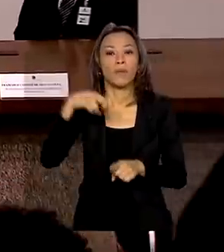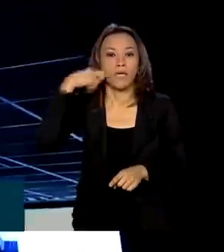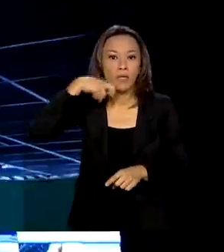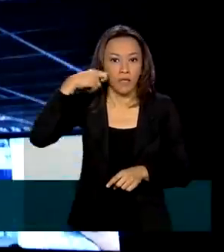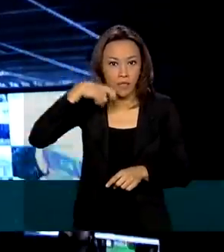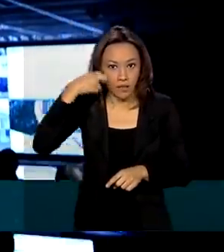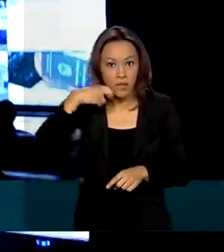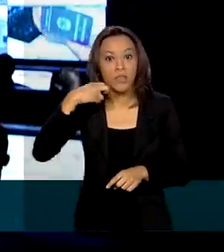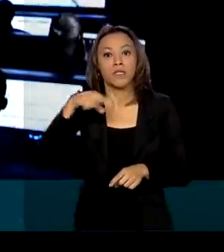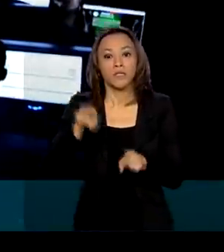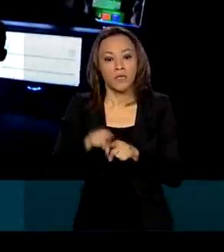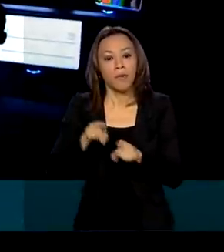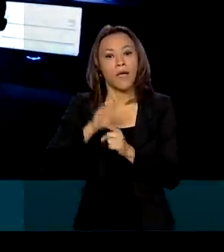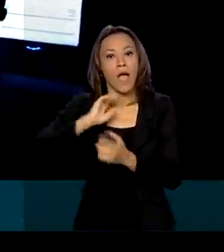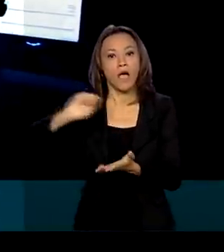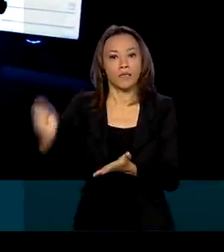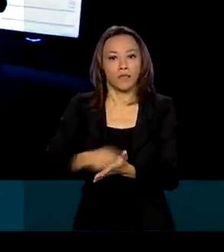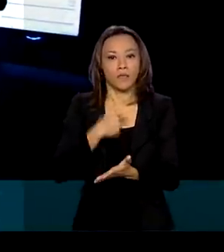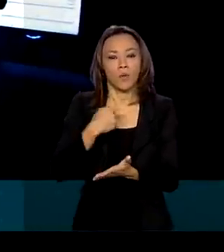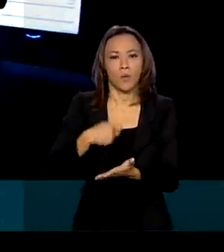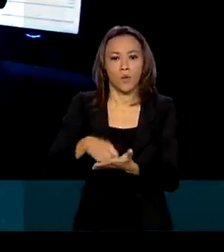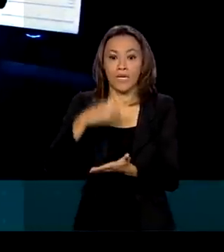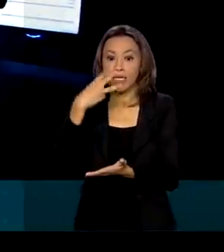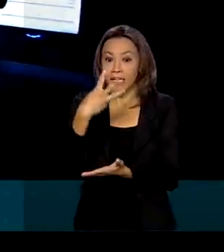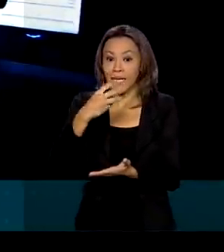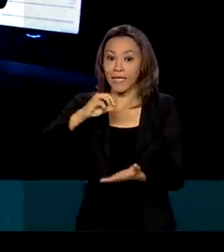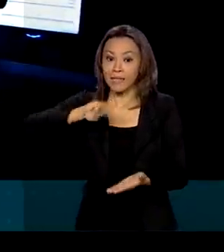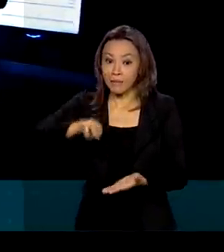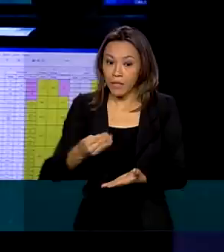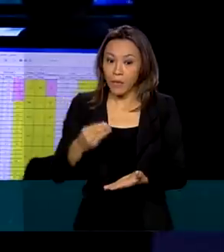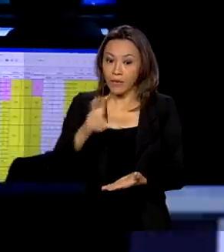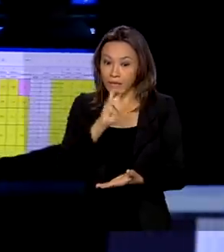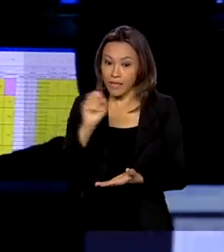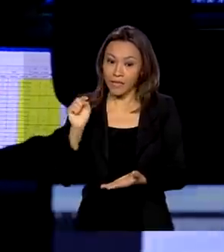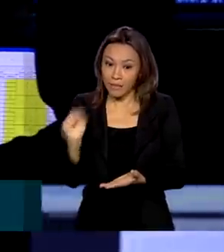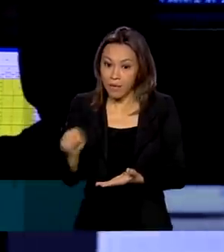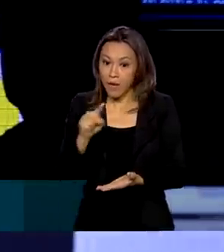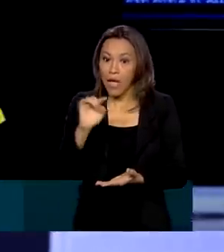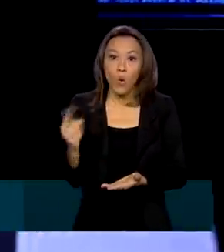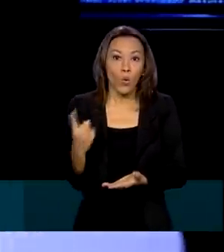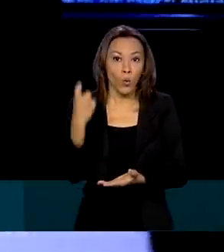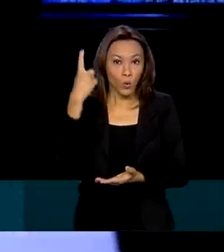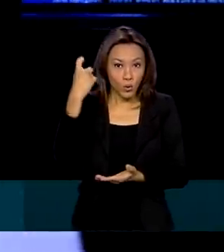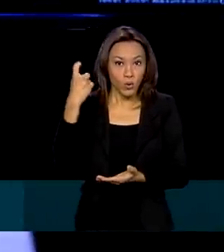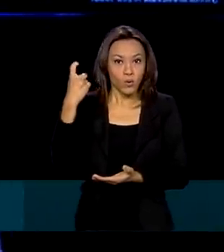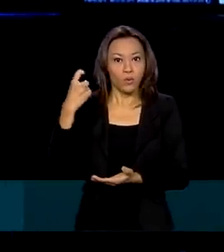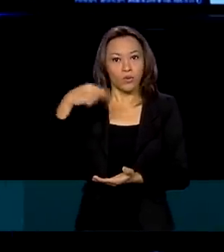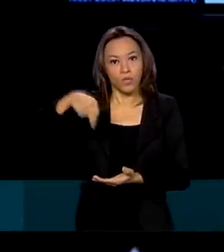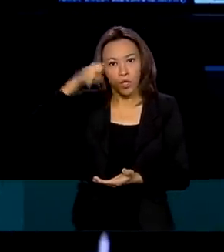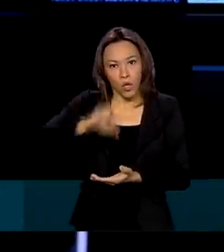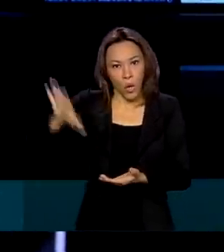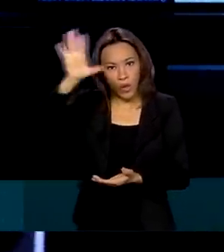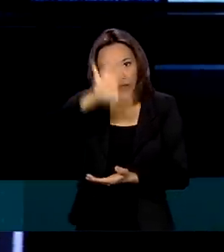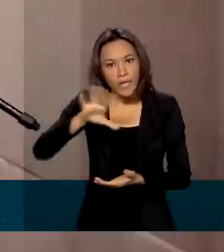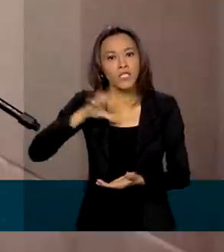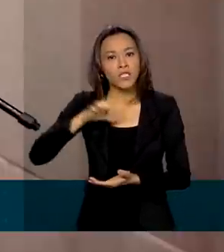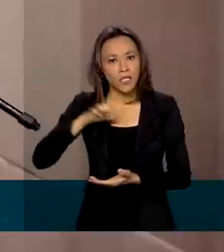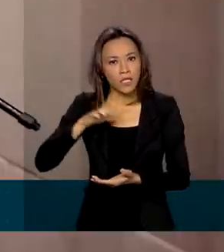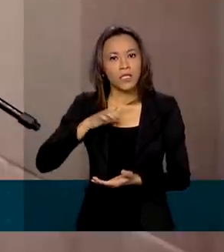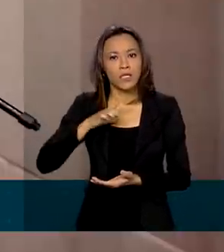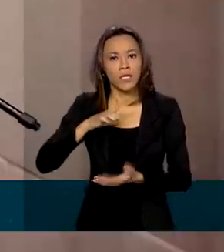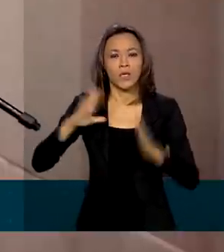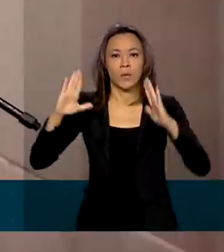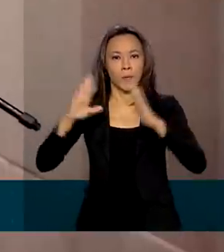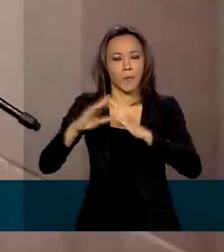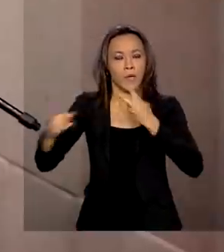adesão. Com 3 milhões e meio de habitantes, o estado é o único da região nordeste a contar com o presídio federal. Essa